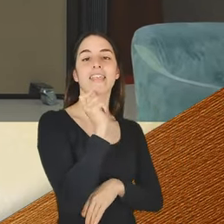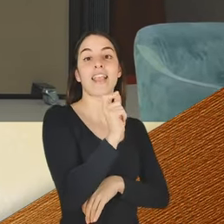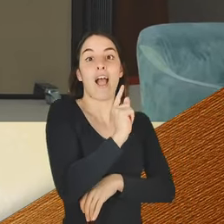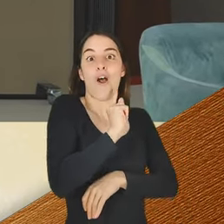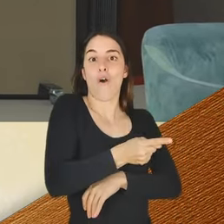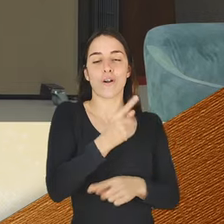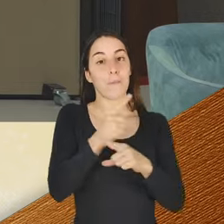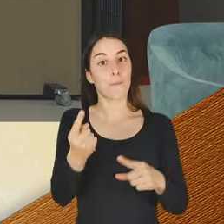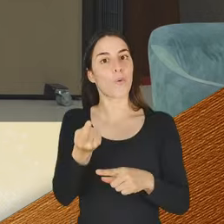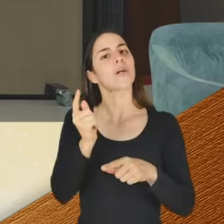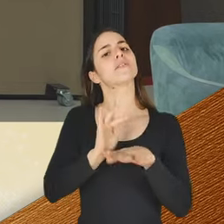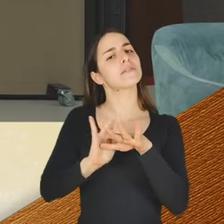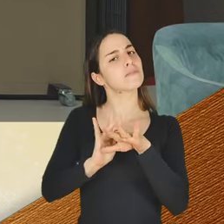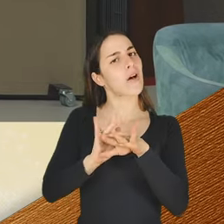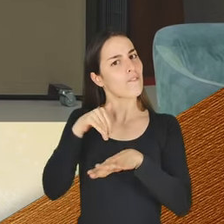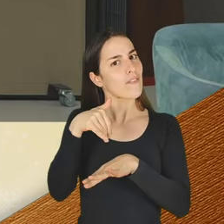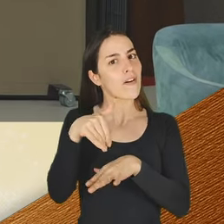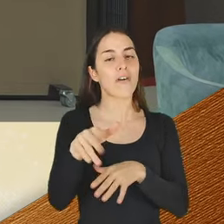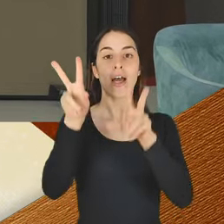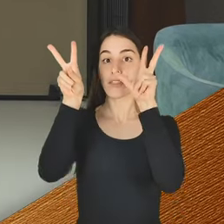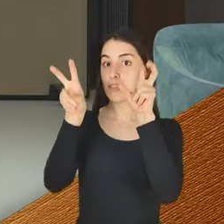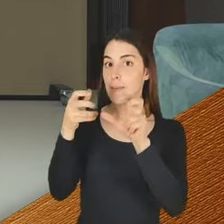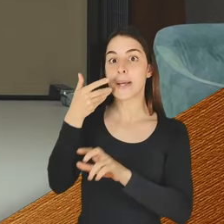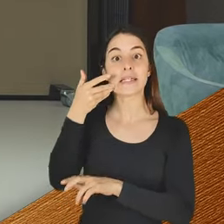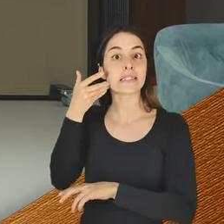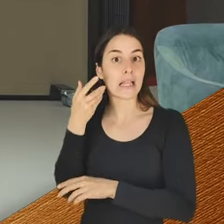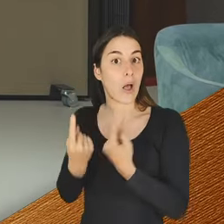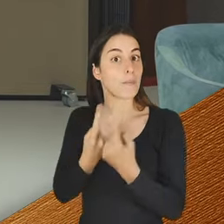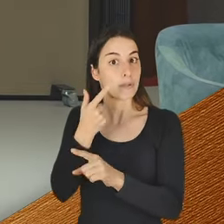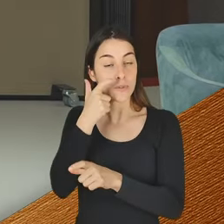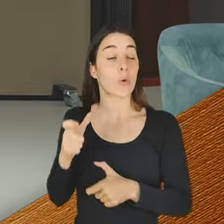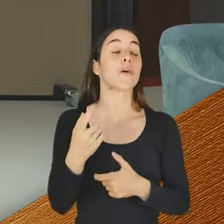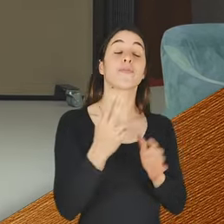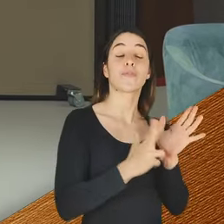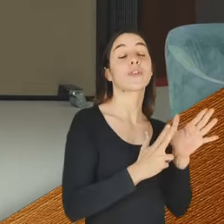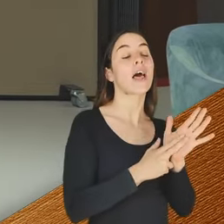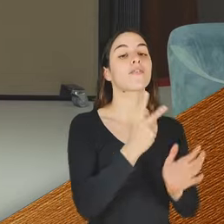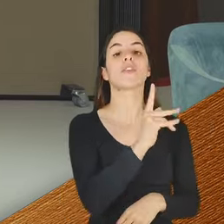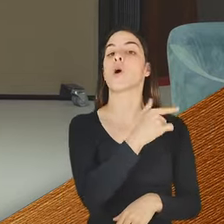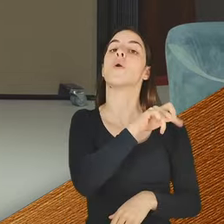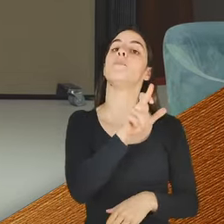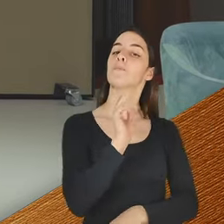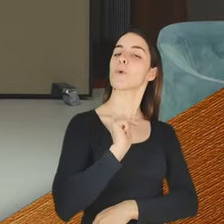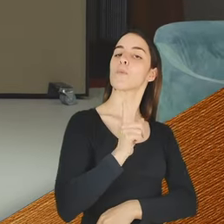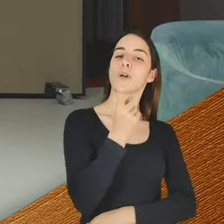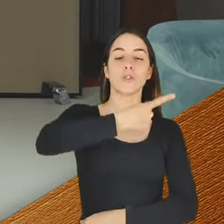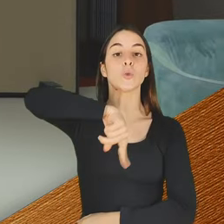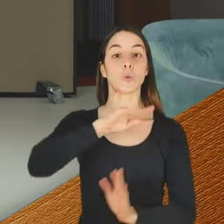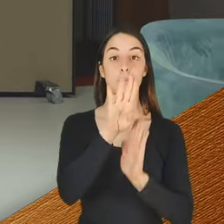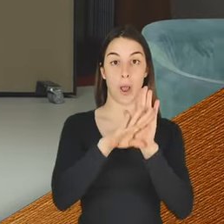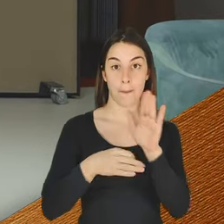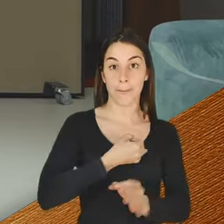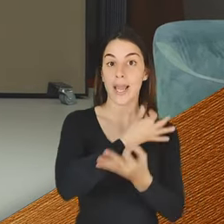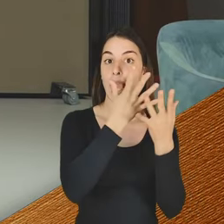para uma temática que para muita gente ainda é recente. É verdade, Vitória, por isso é que este nosso programa das manhãs